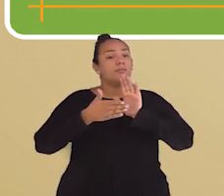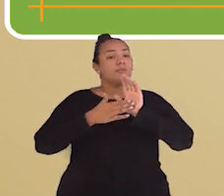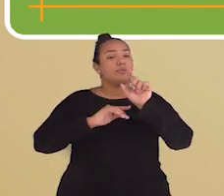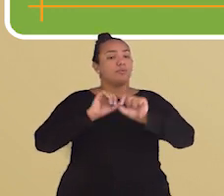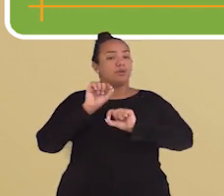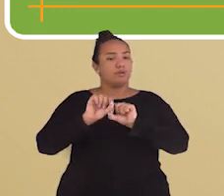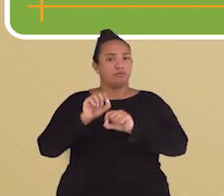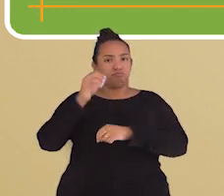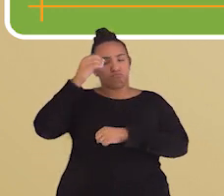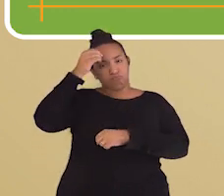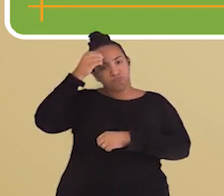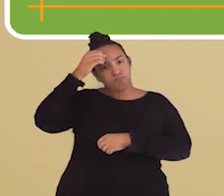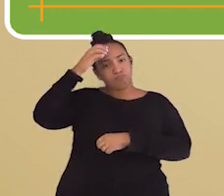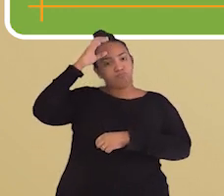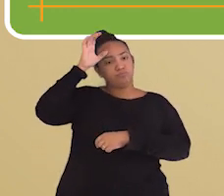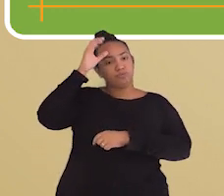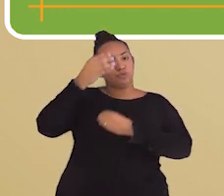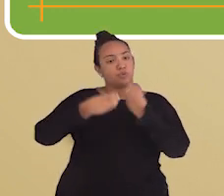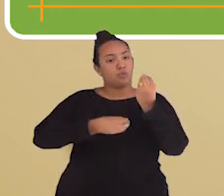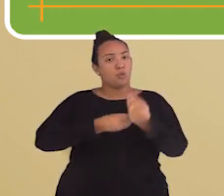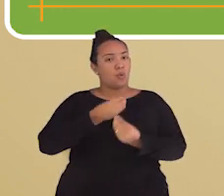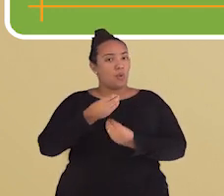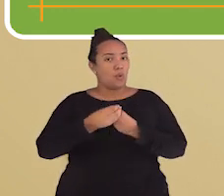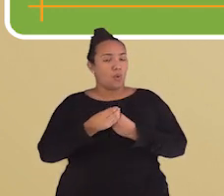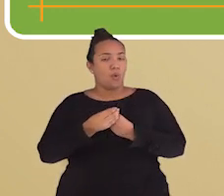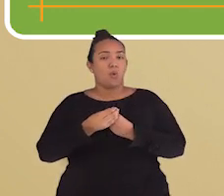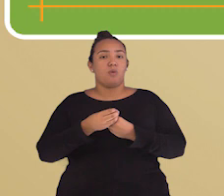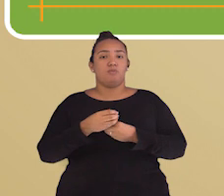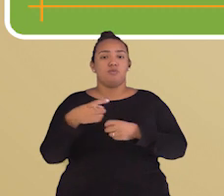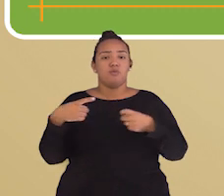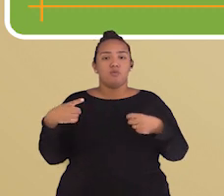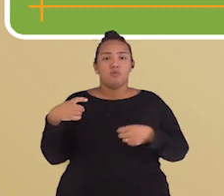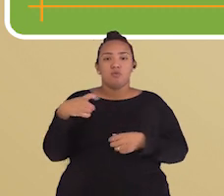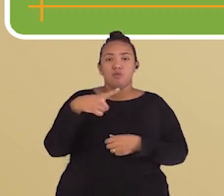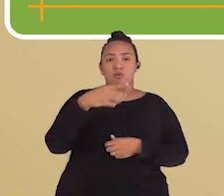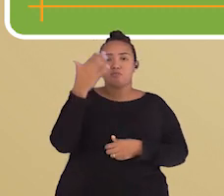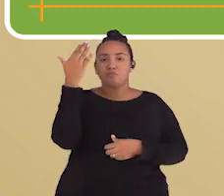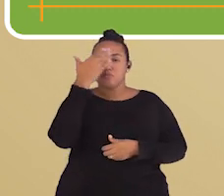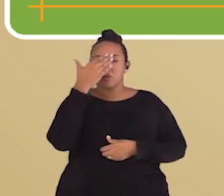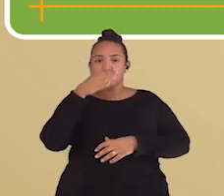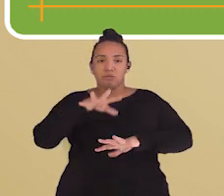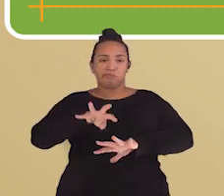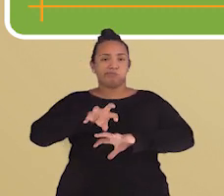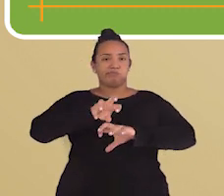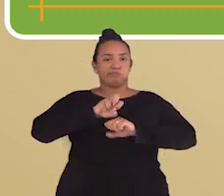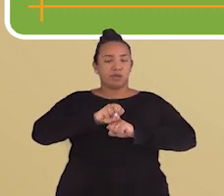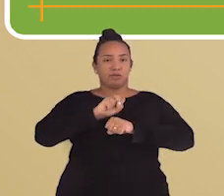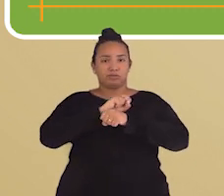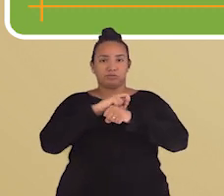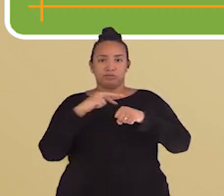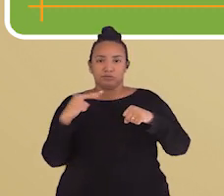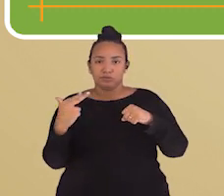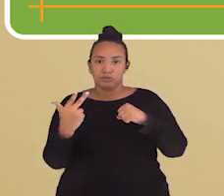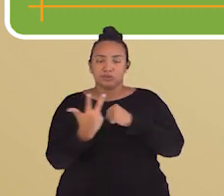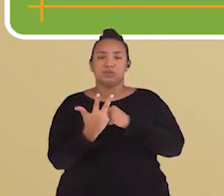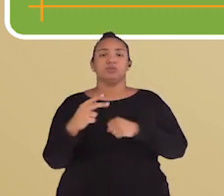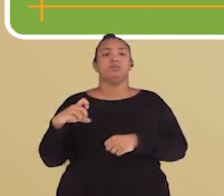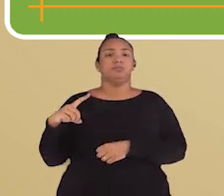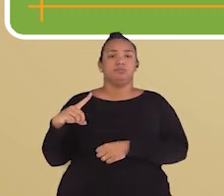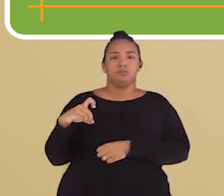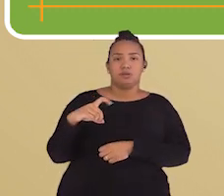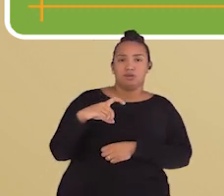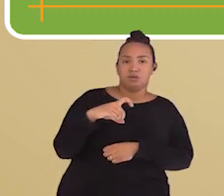a partir do conhecimento das formas de transmissão de alguns micro-organismos, vírus, bactérias e